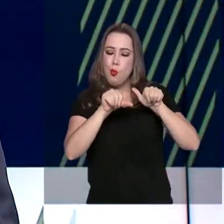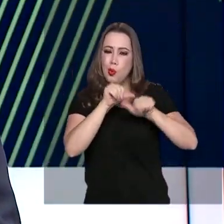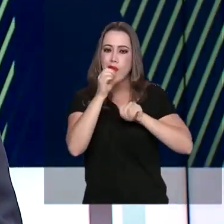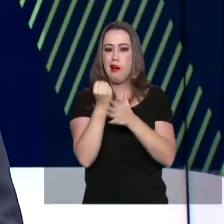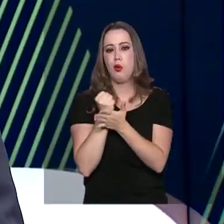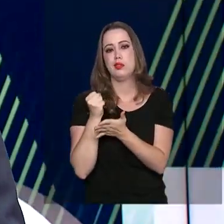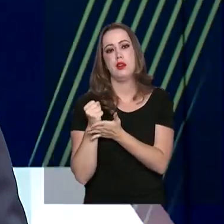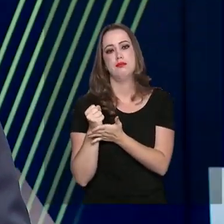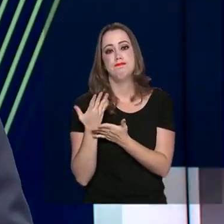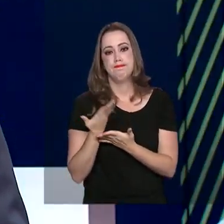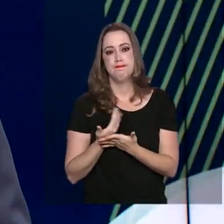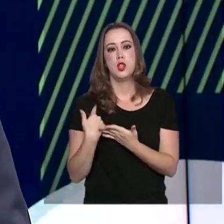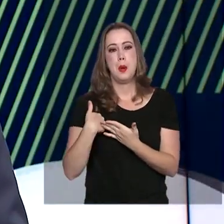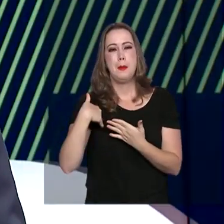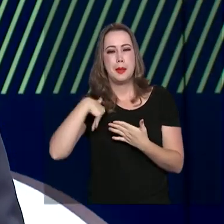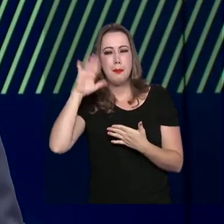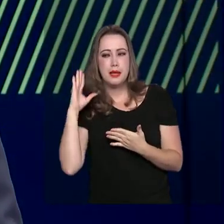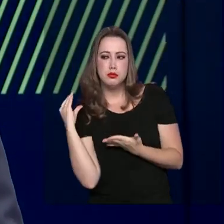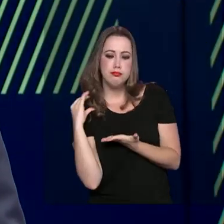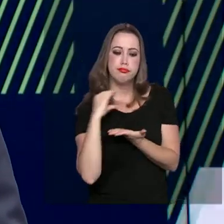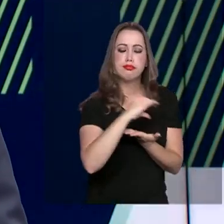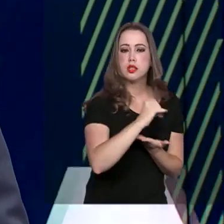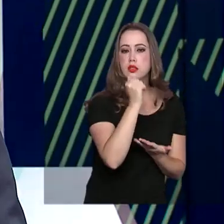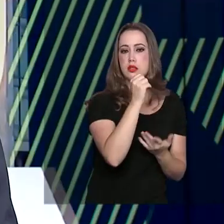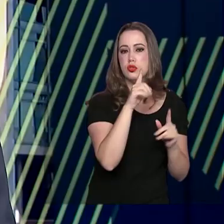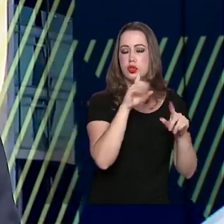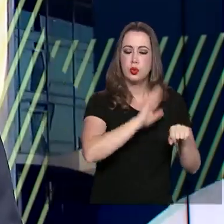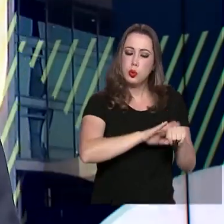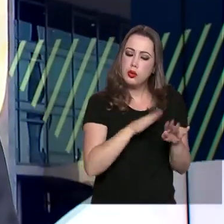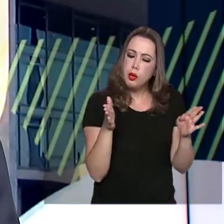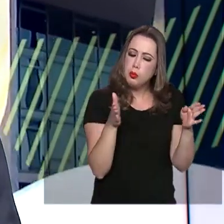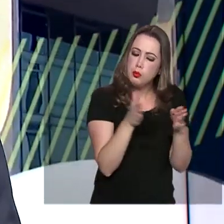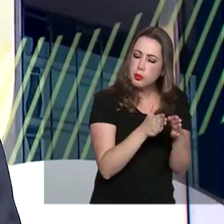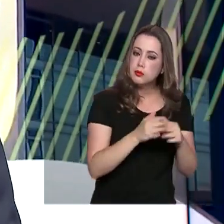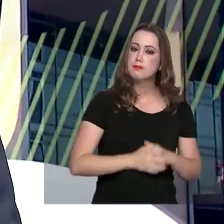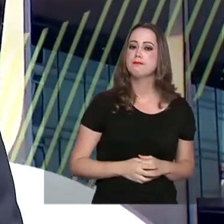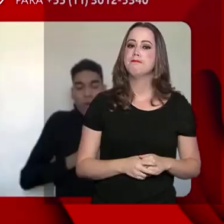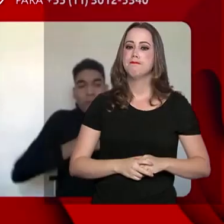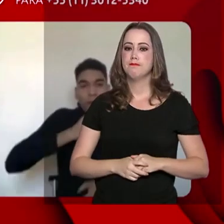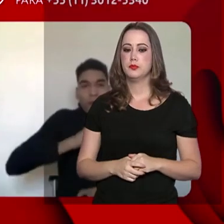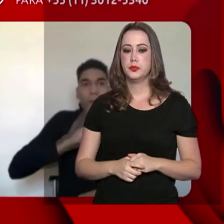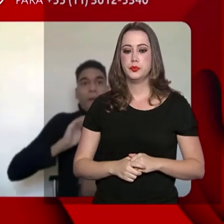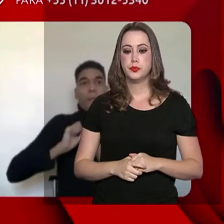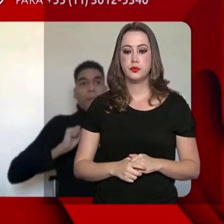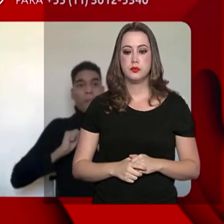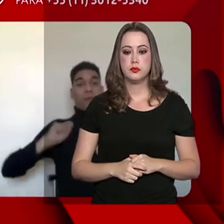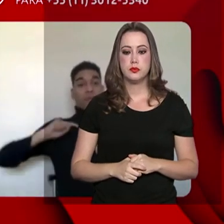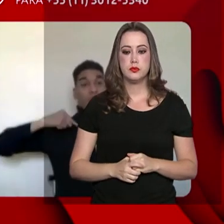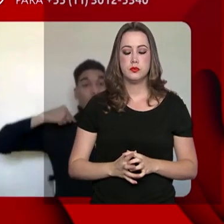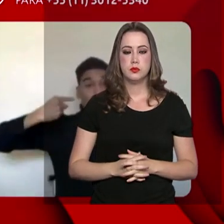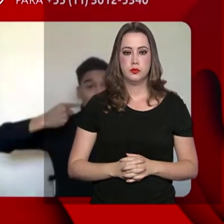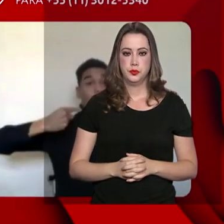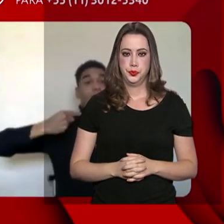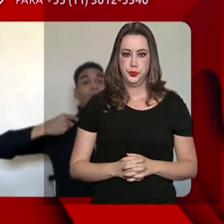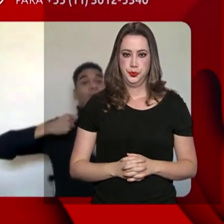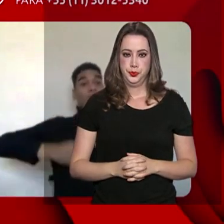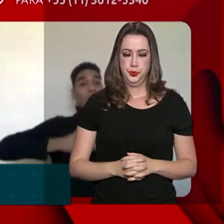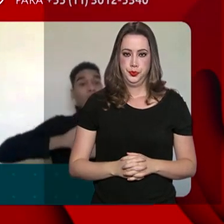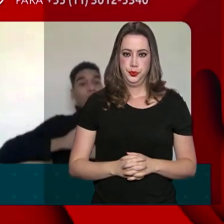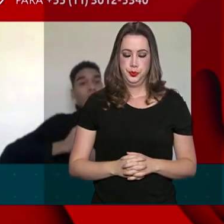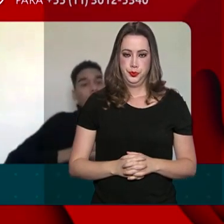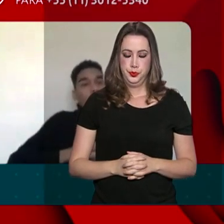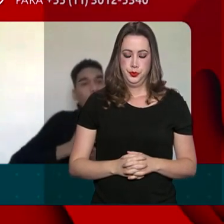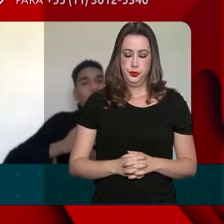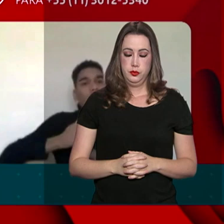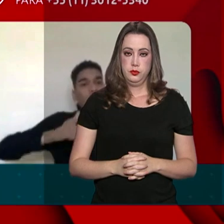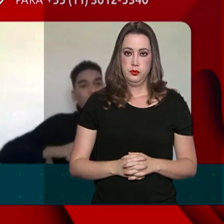contratos para uma atração de recursos no menor espaço de tempo. Então a gente vai analisando isso caso a caso